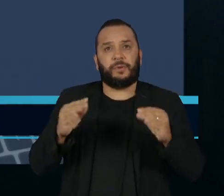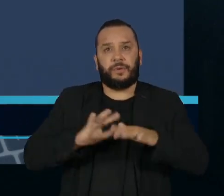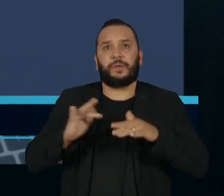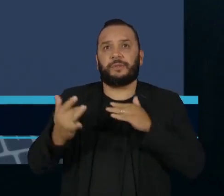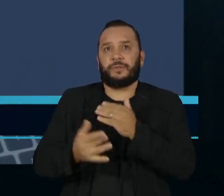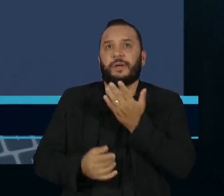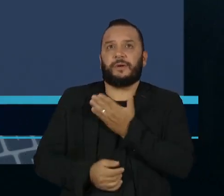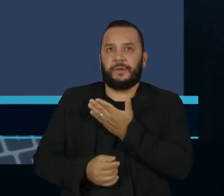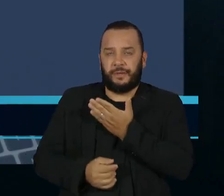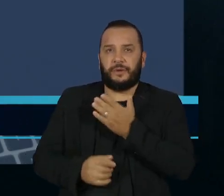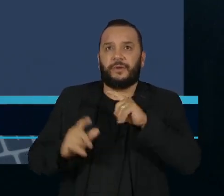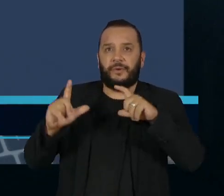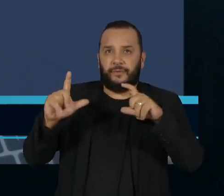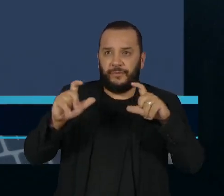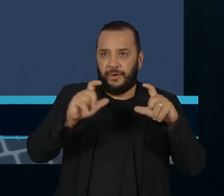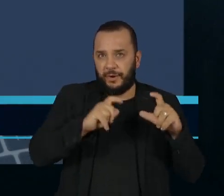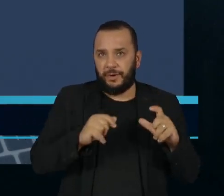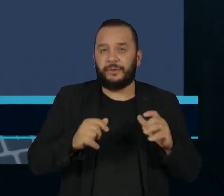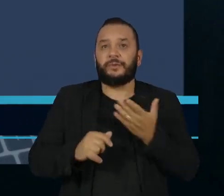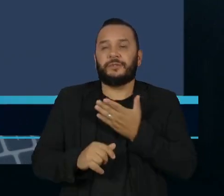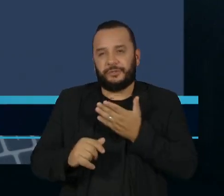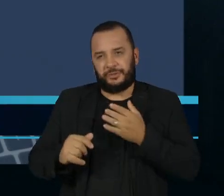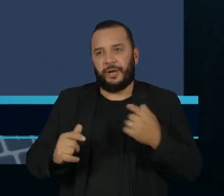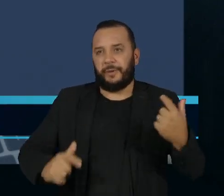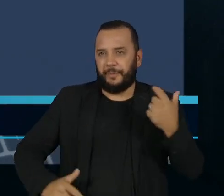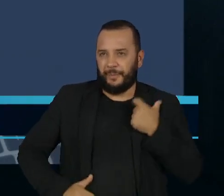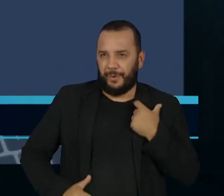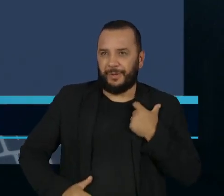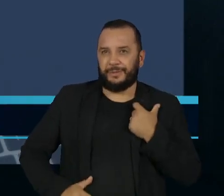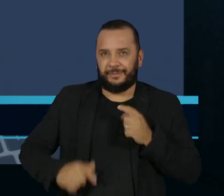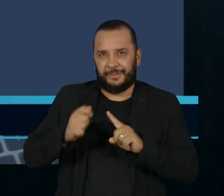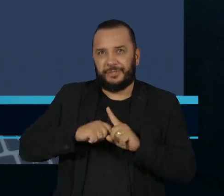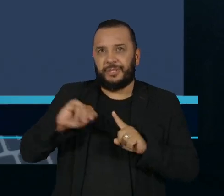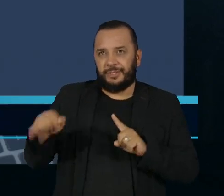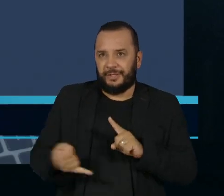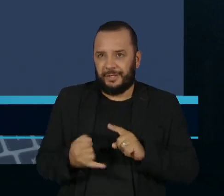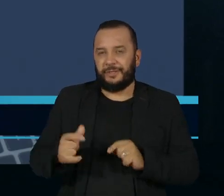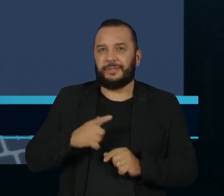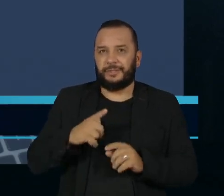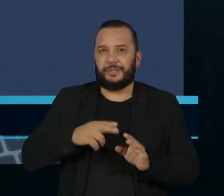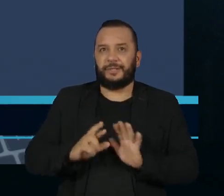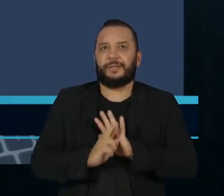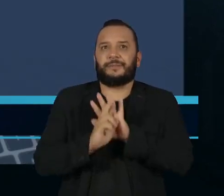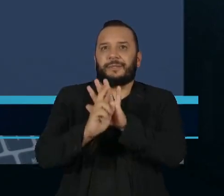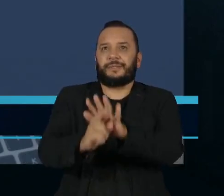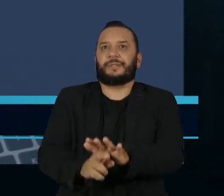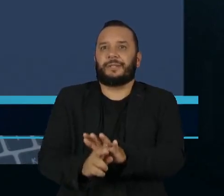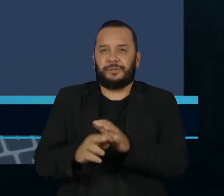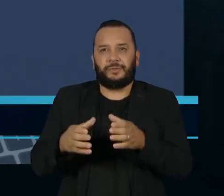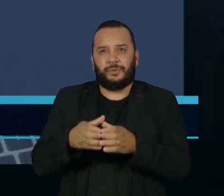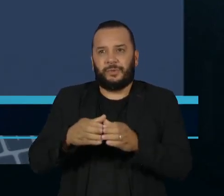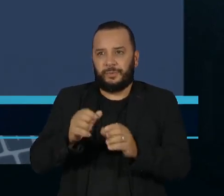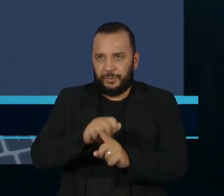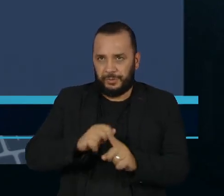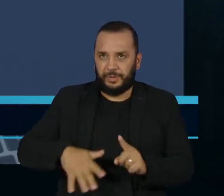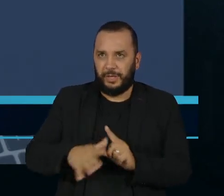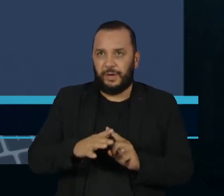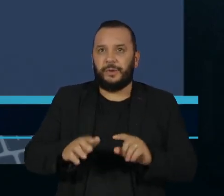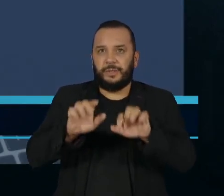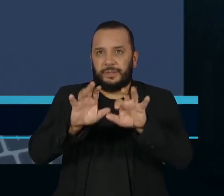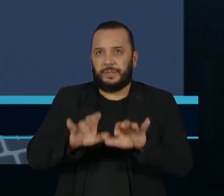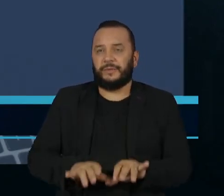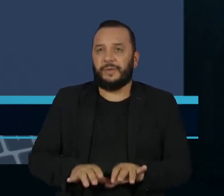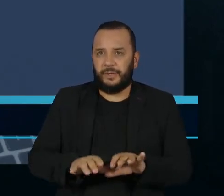sociais uma foto da posta em janeiro, na qual Lula se reuniu com representantes de minorias e escreveu.